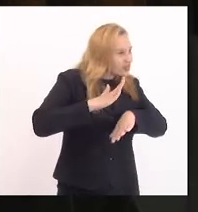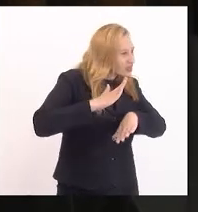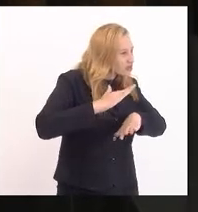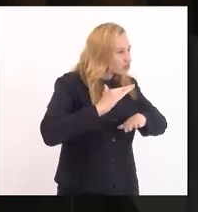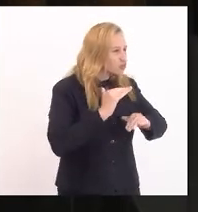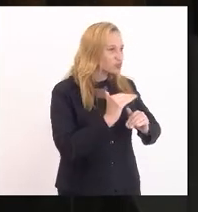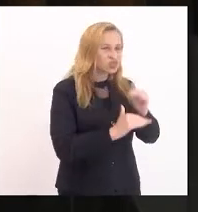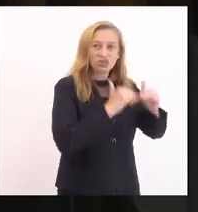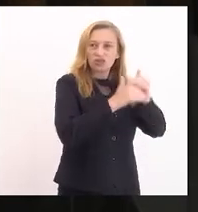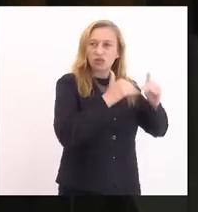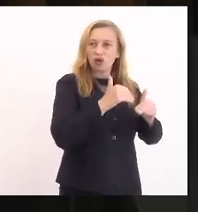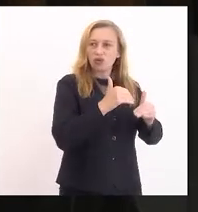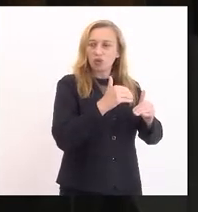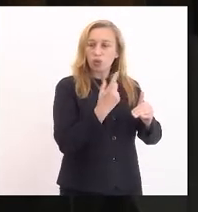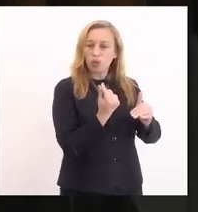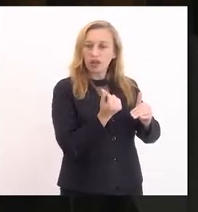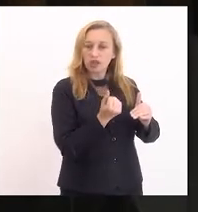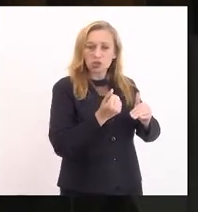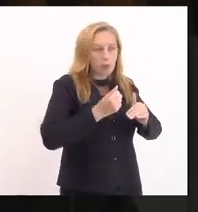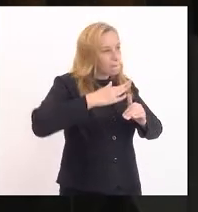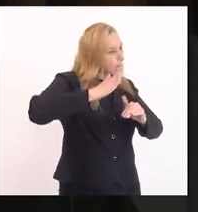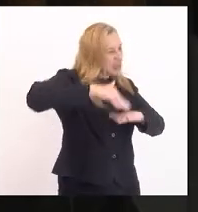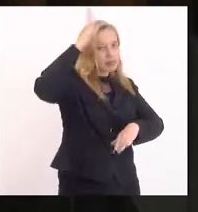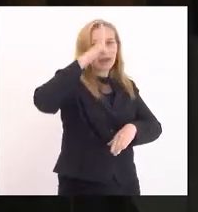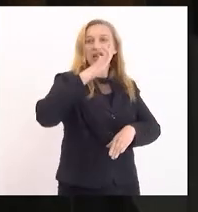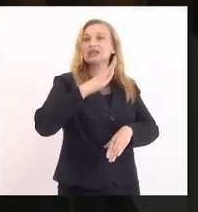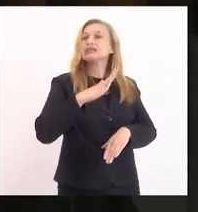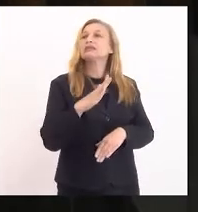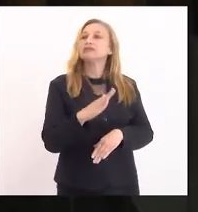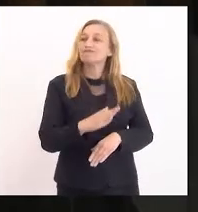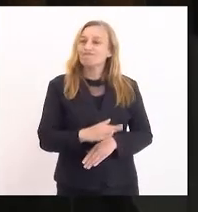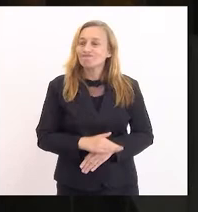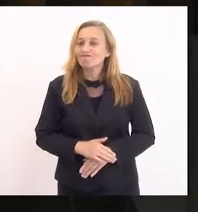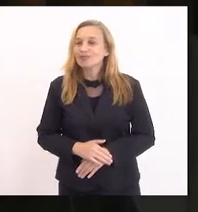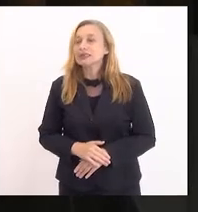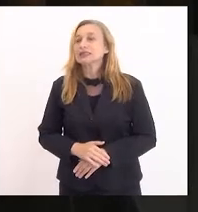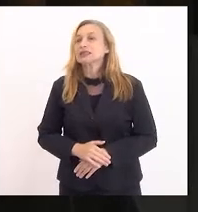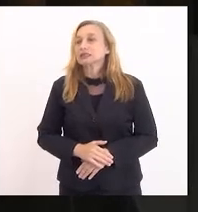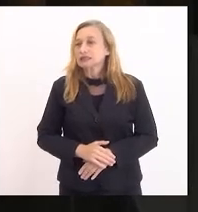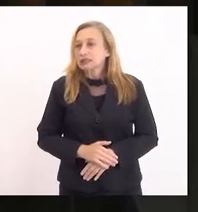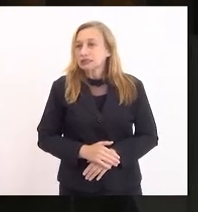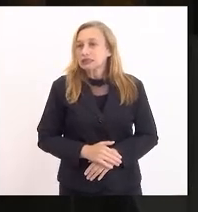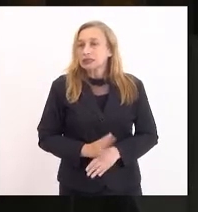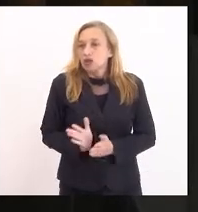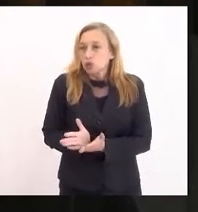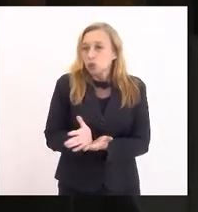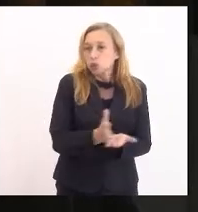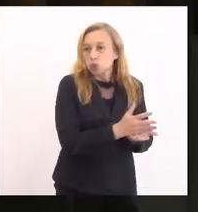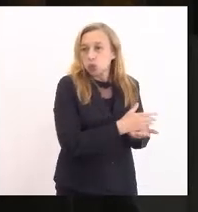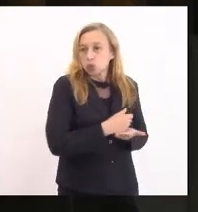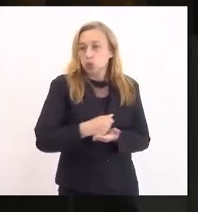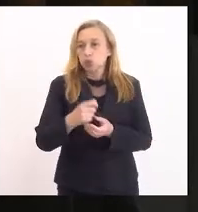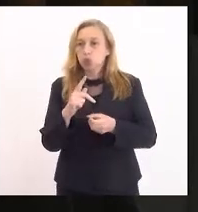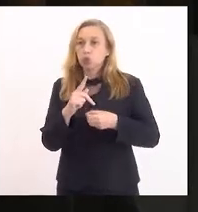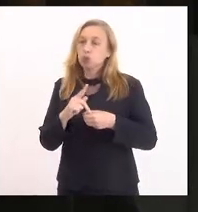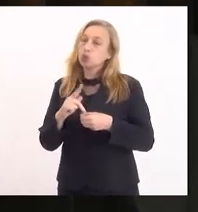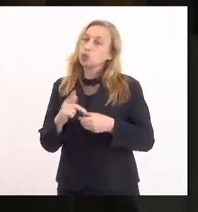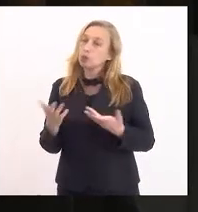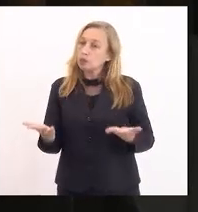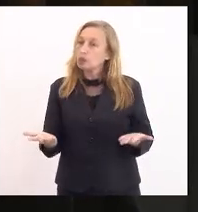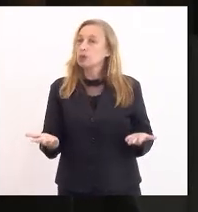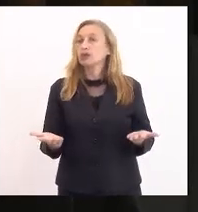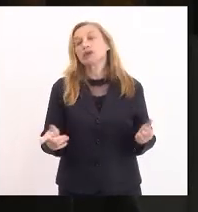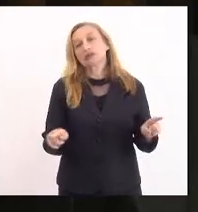o preço sobe e a arrecadação de royalties e participação especial